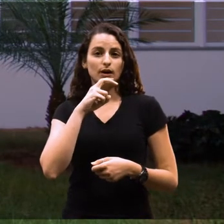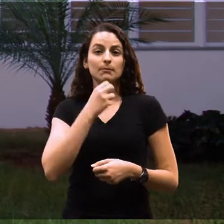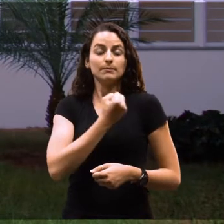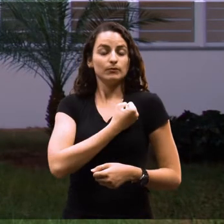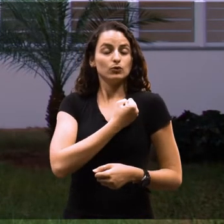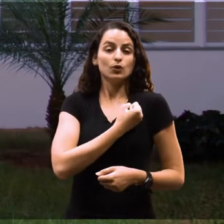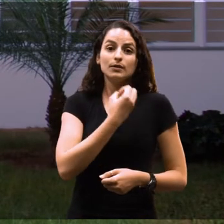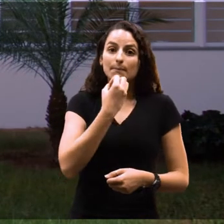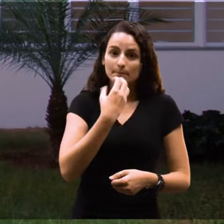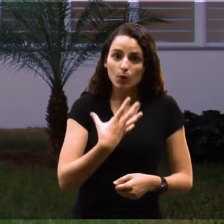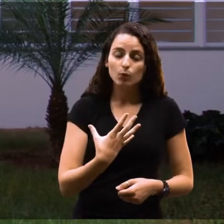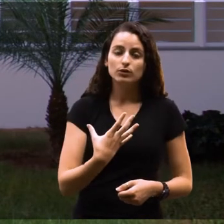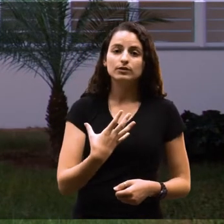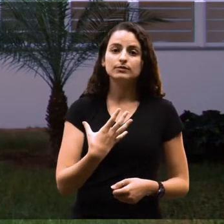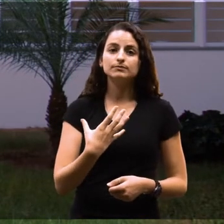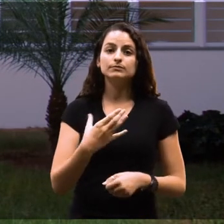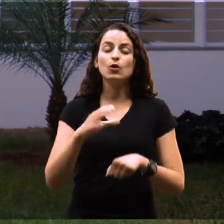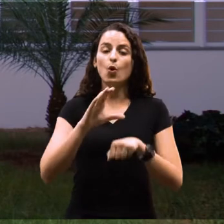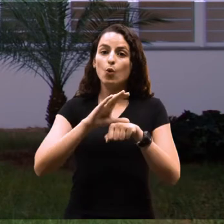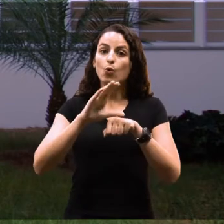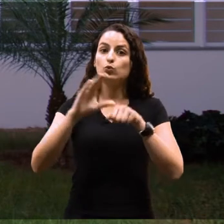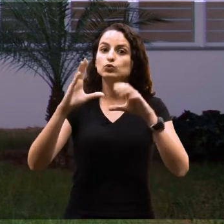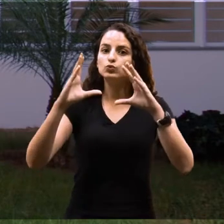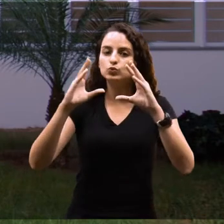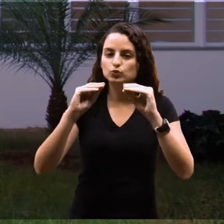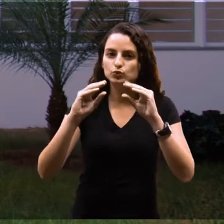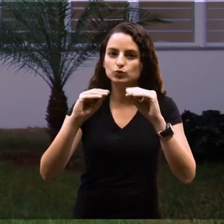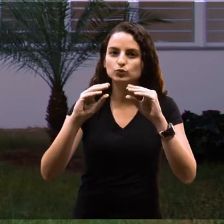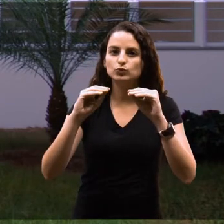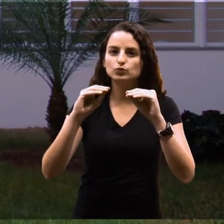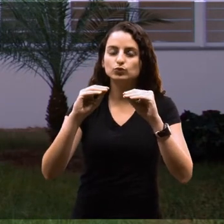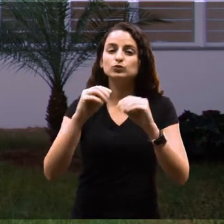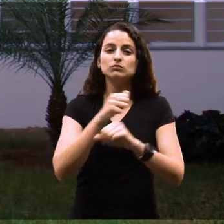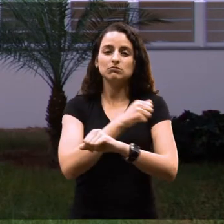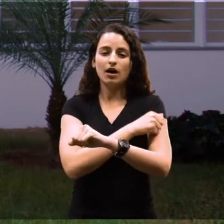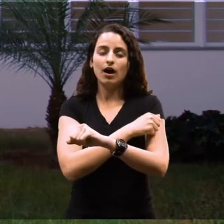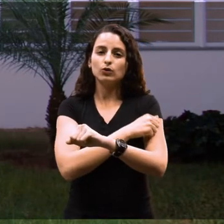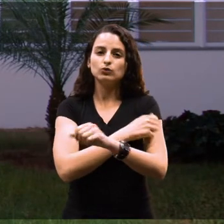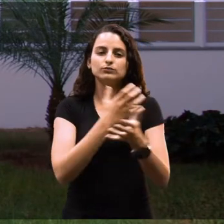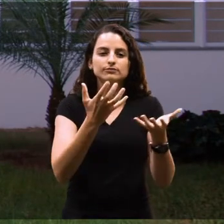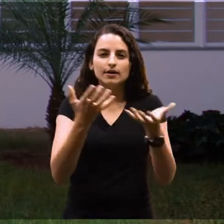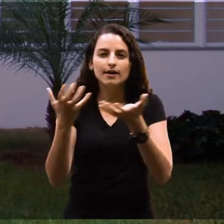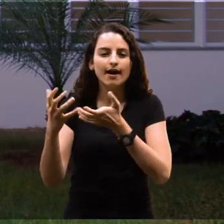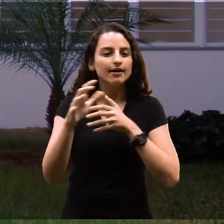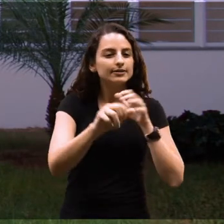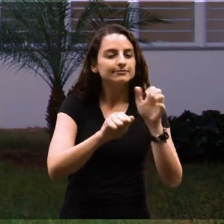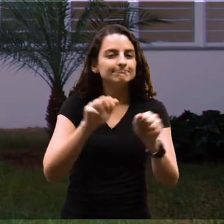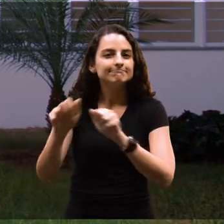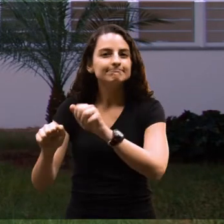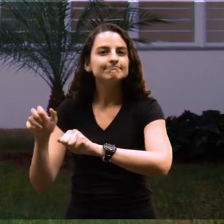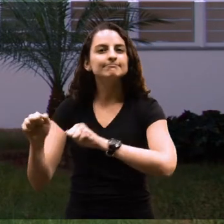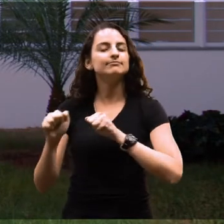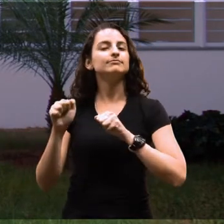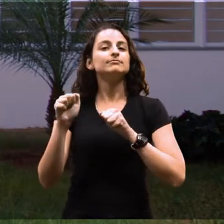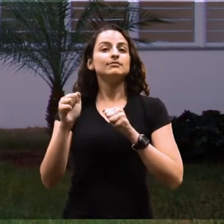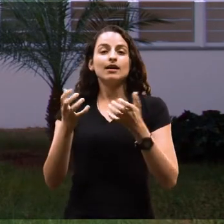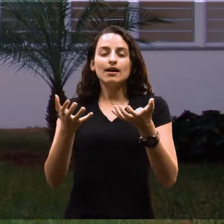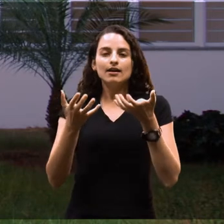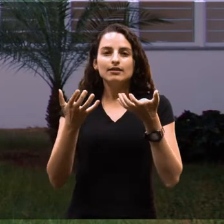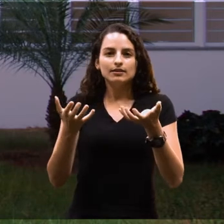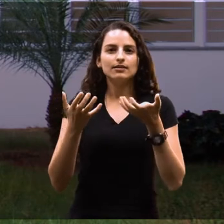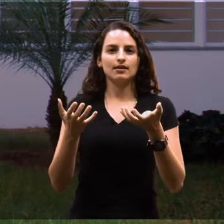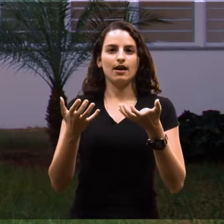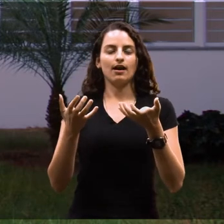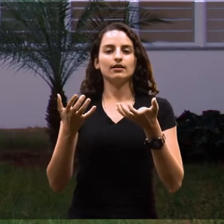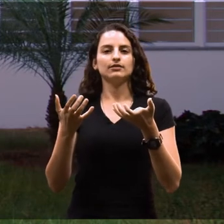muito bem avaliado. É um curso noturno e muito buscado por alunos que, além